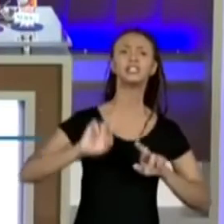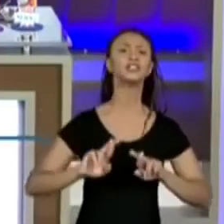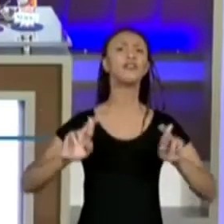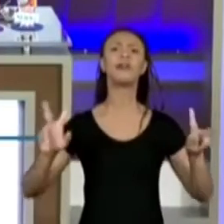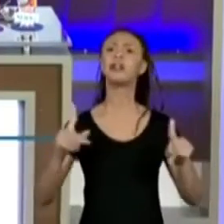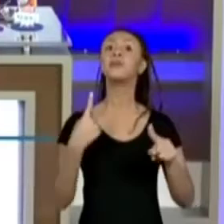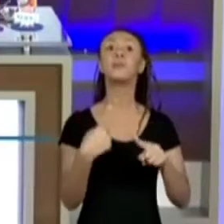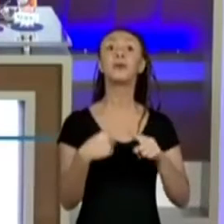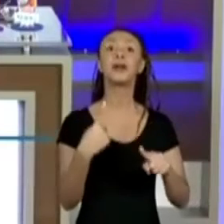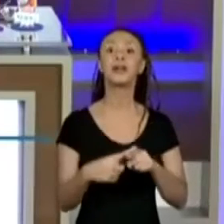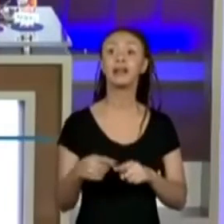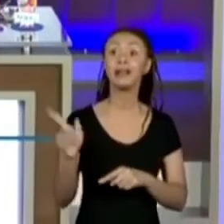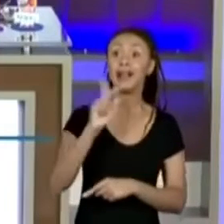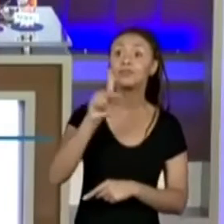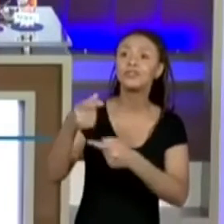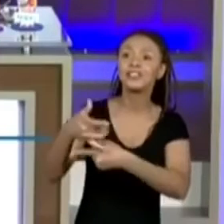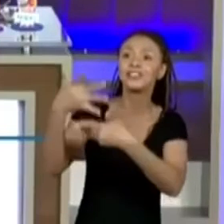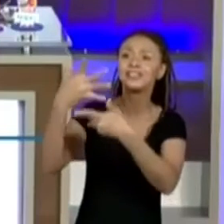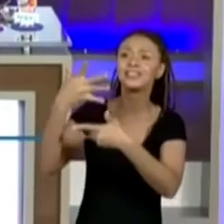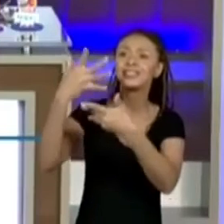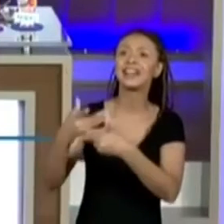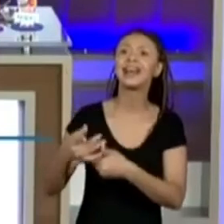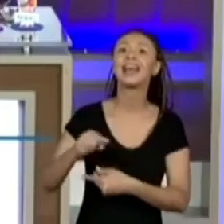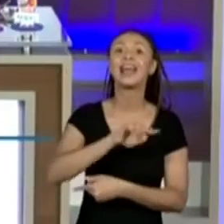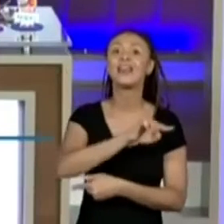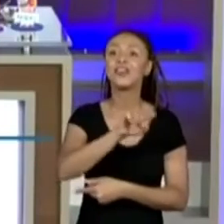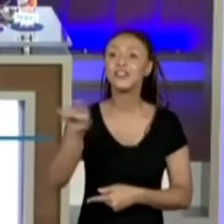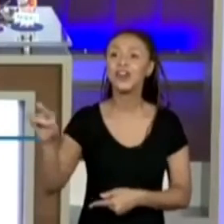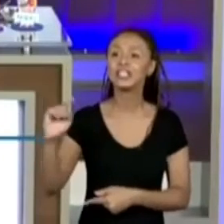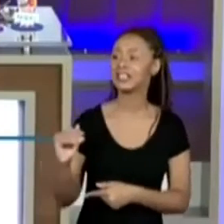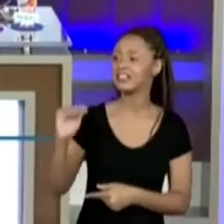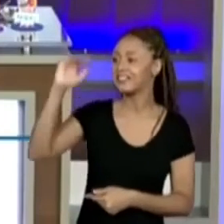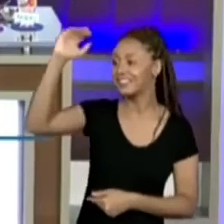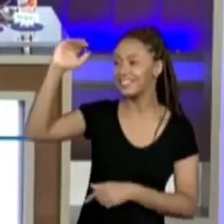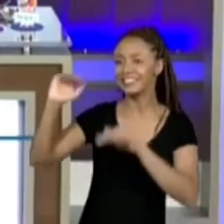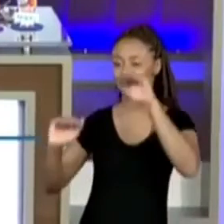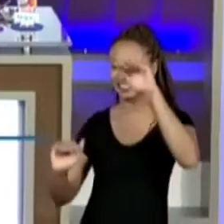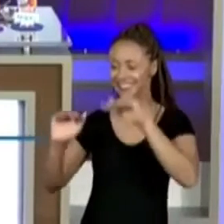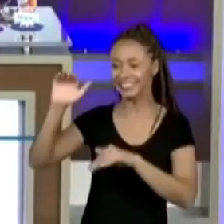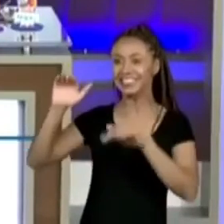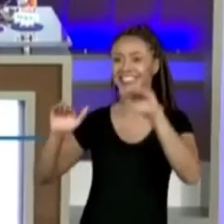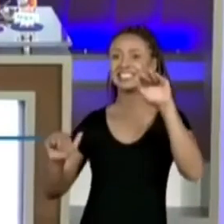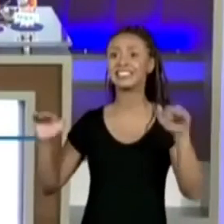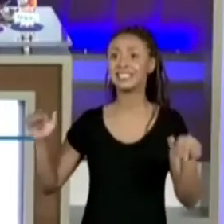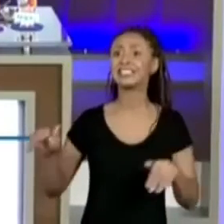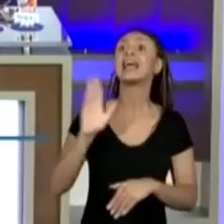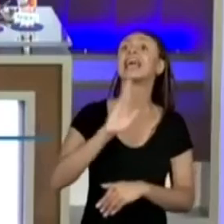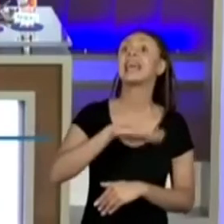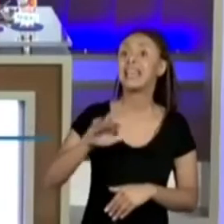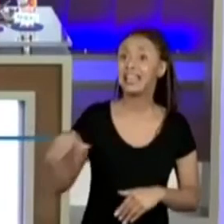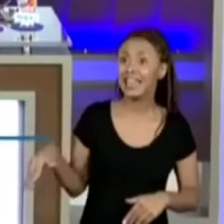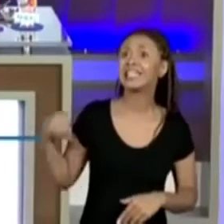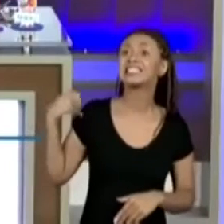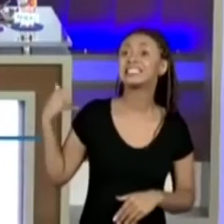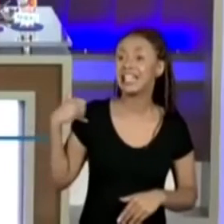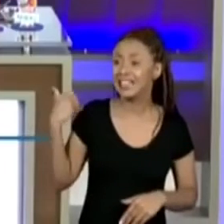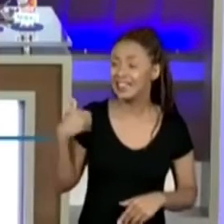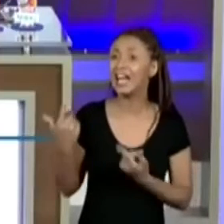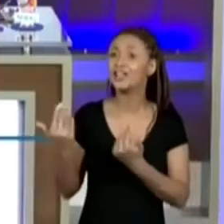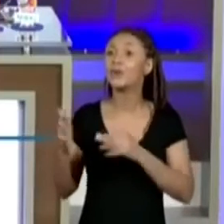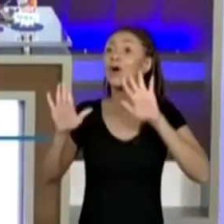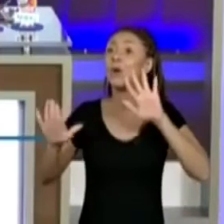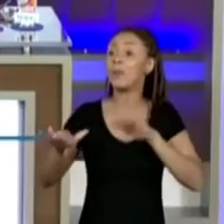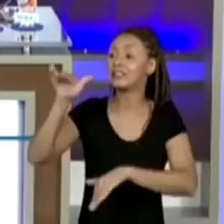As pessoas estão colocando aqui o tamanho de vocês, e olha só que legal, tem um monte de criança com vários tamanhos